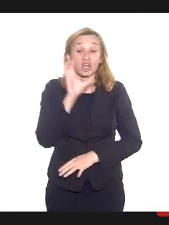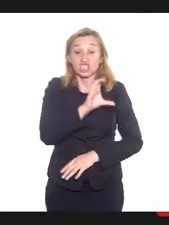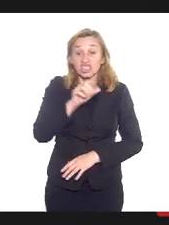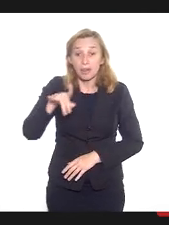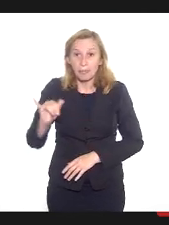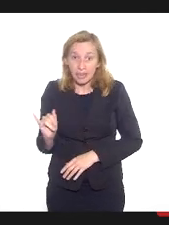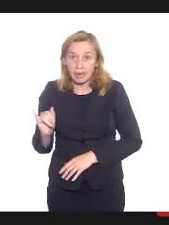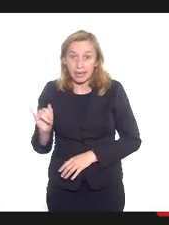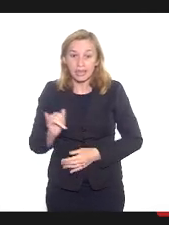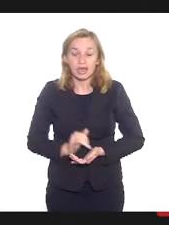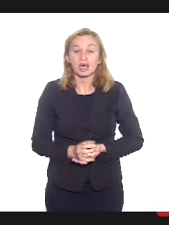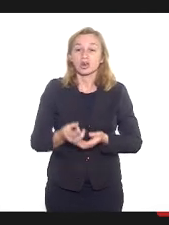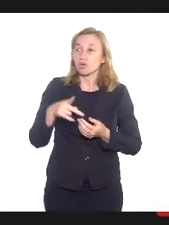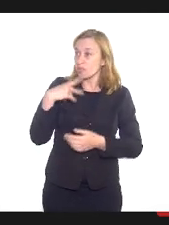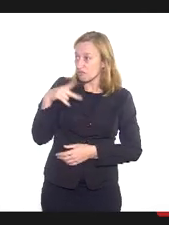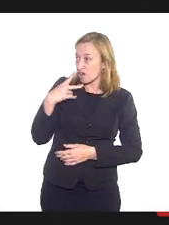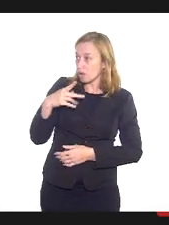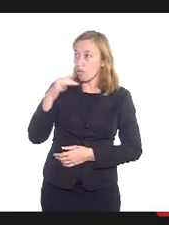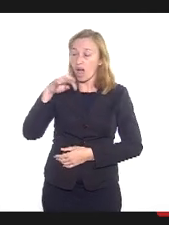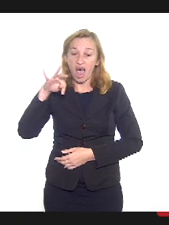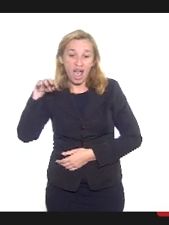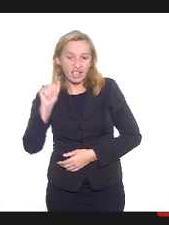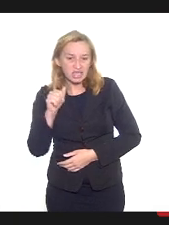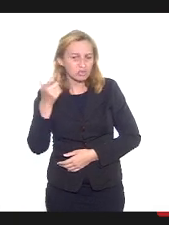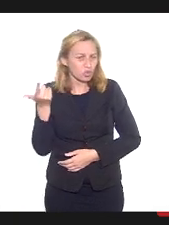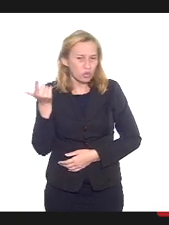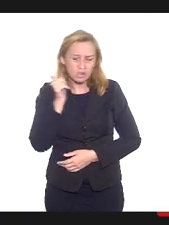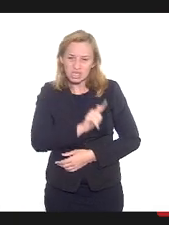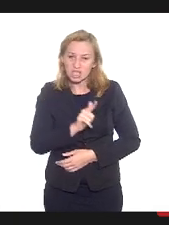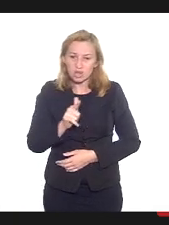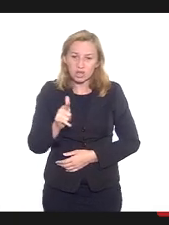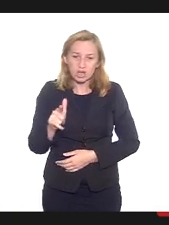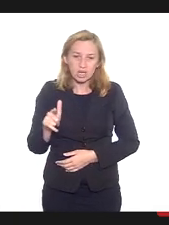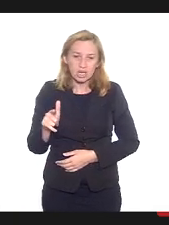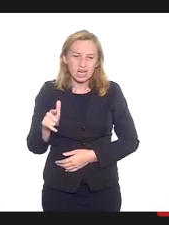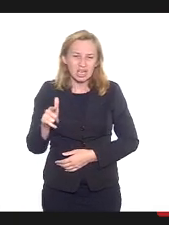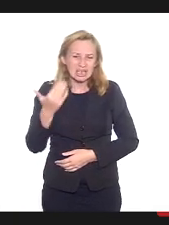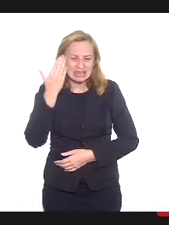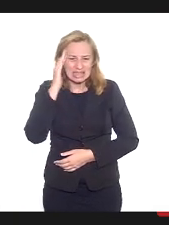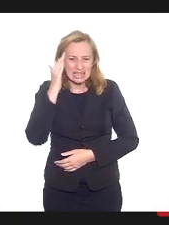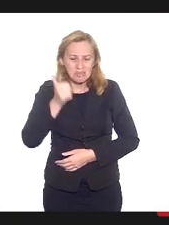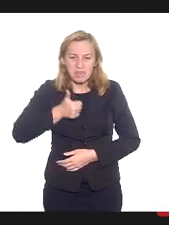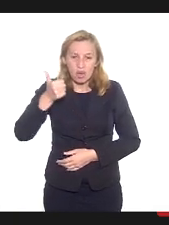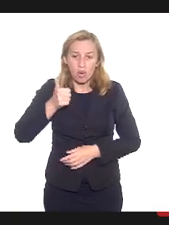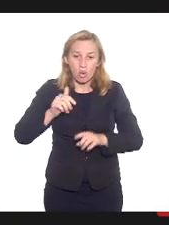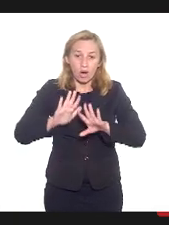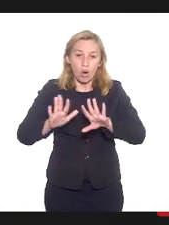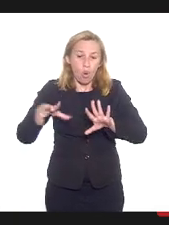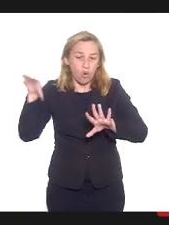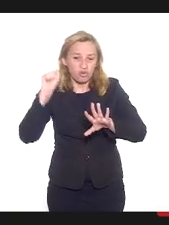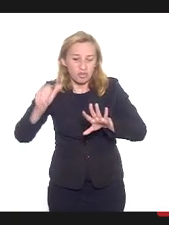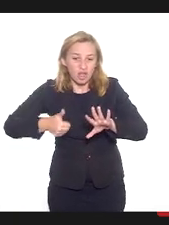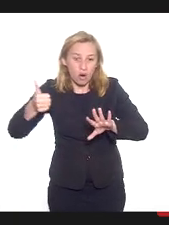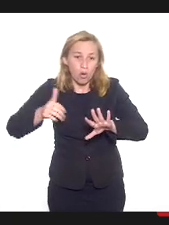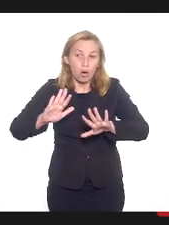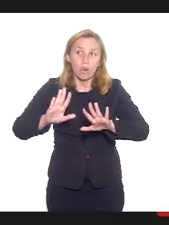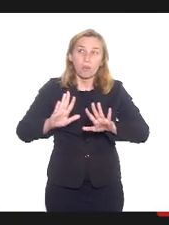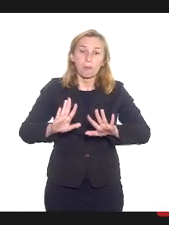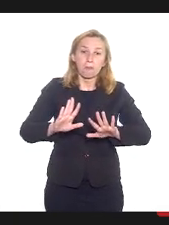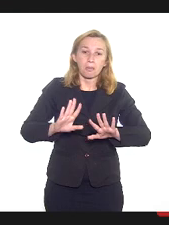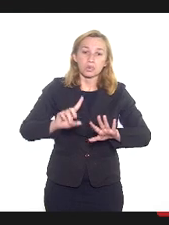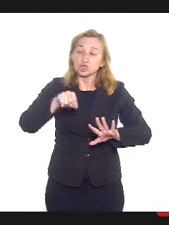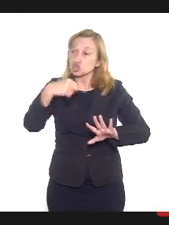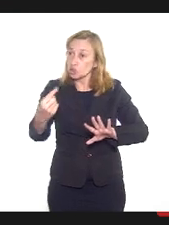o discurso do Átila Nunes, eu não consegui ouvir o seu, não consegui chegar até o seu som, viu, Marta? E de vários outros